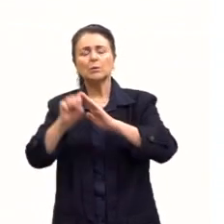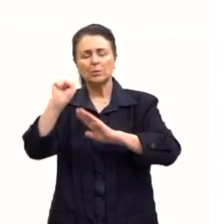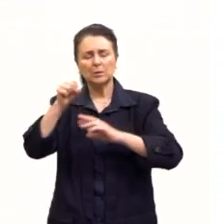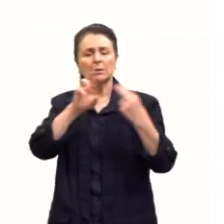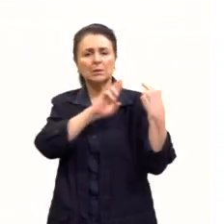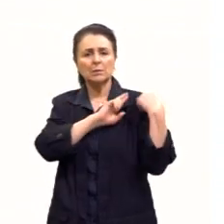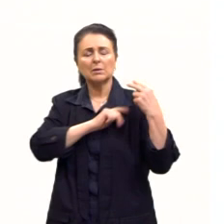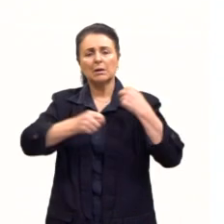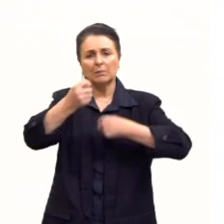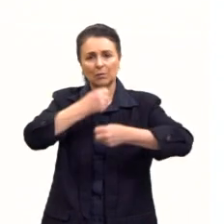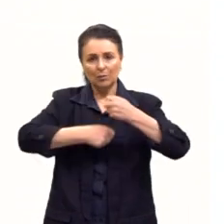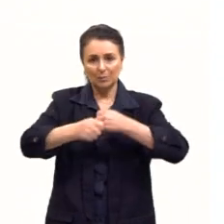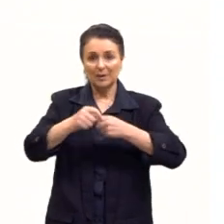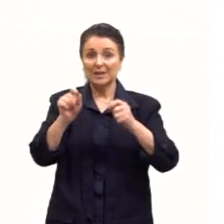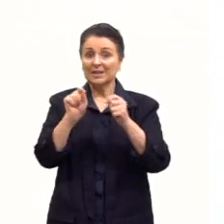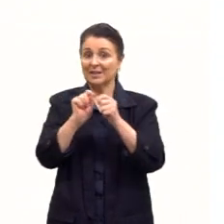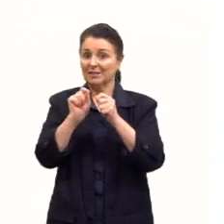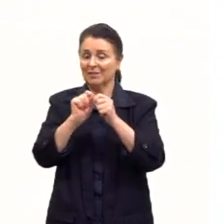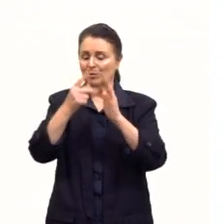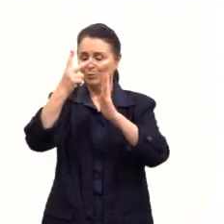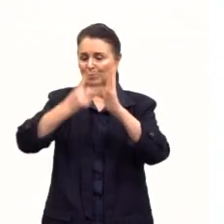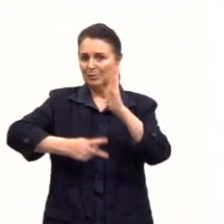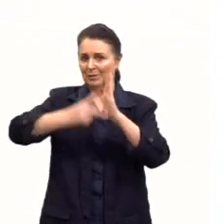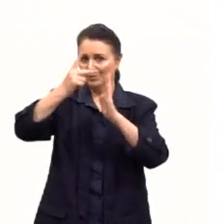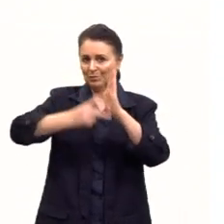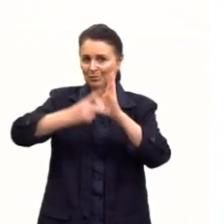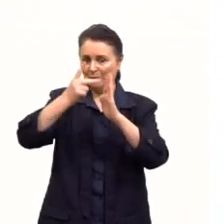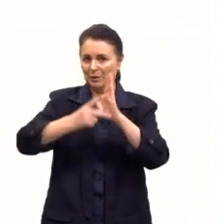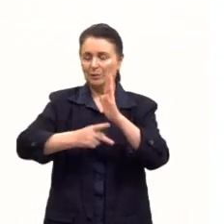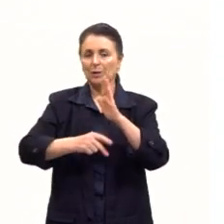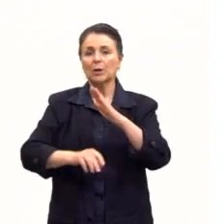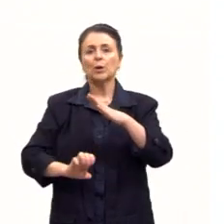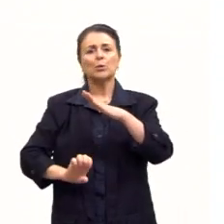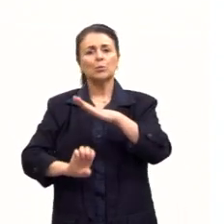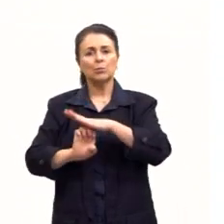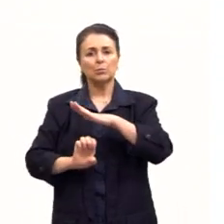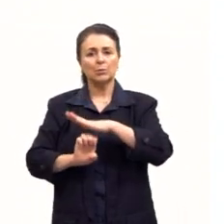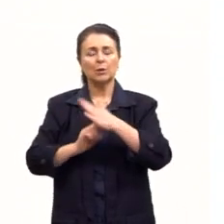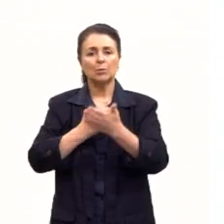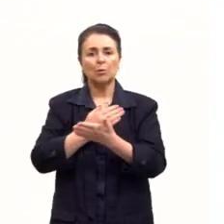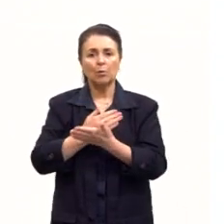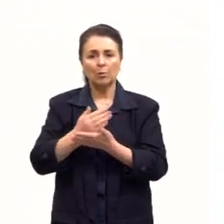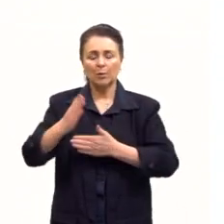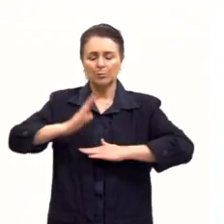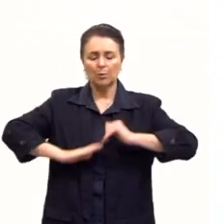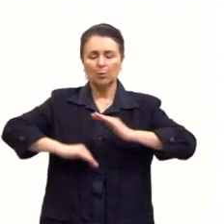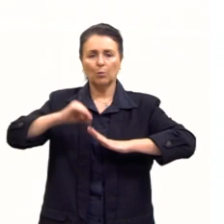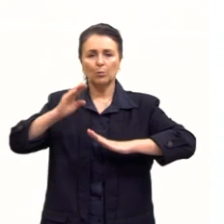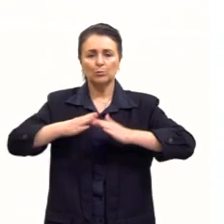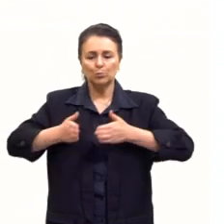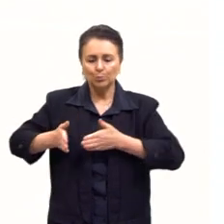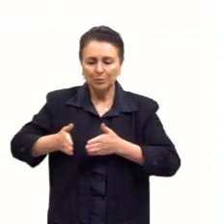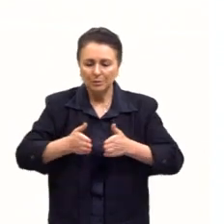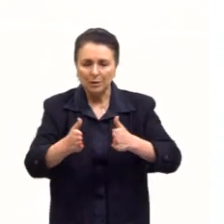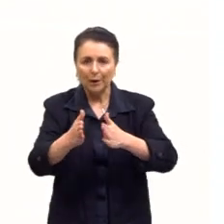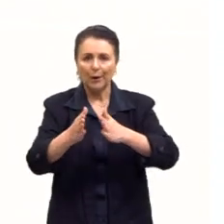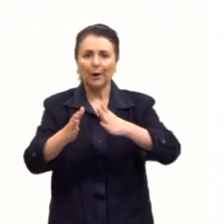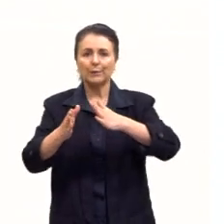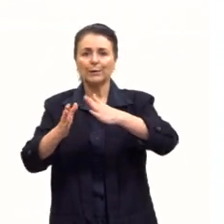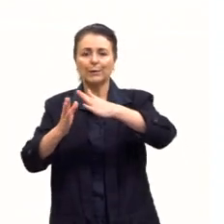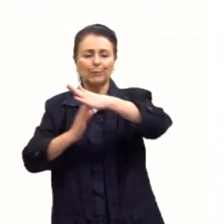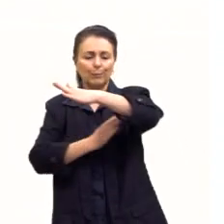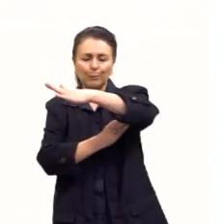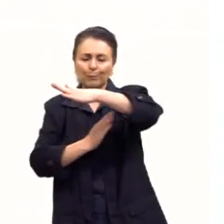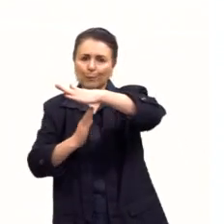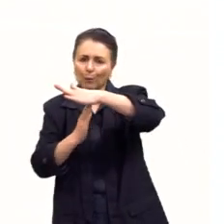um programa, então, que é o New Deal, do Estado começar a construir estradas, pontes, e essas obras públicas